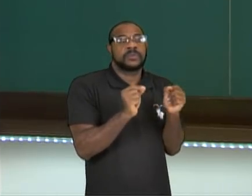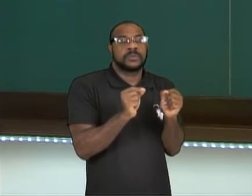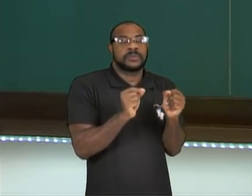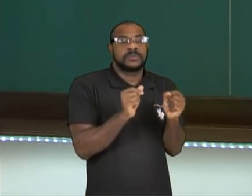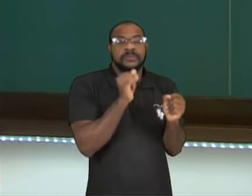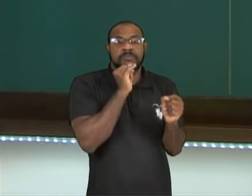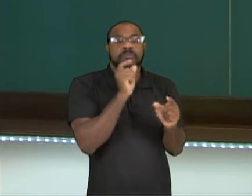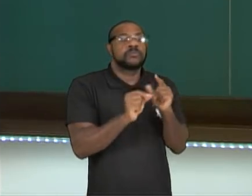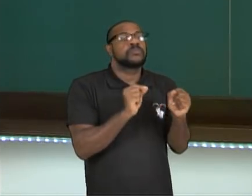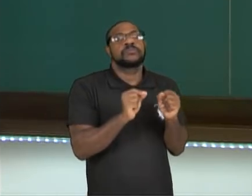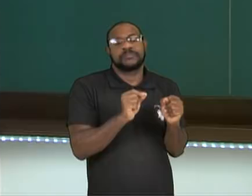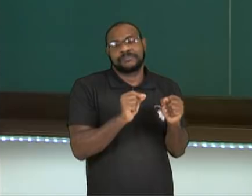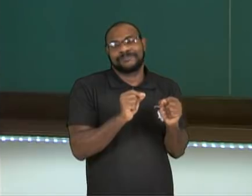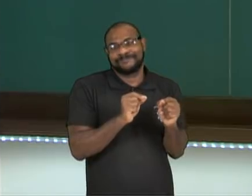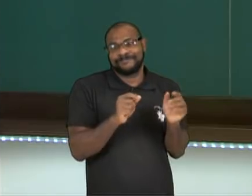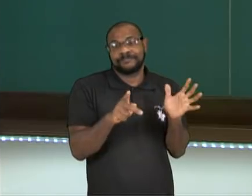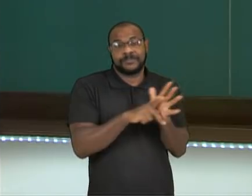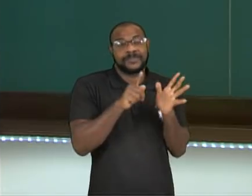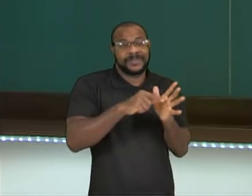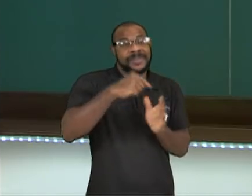que foi anexado do Peru.